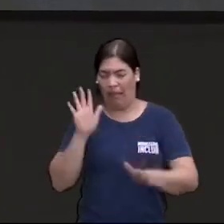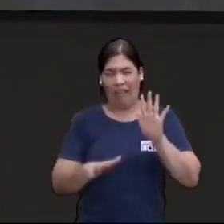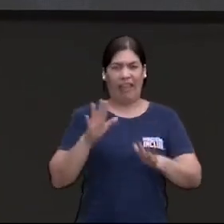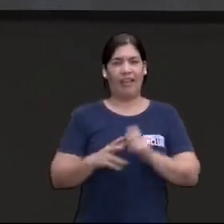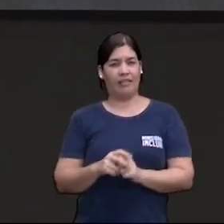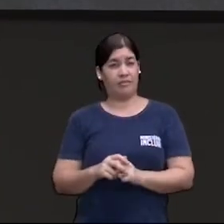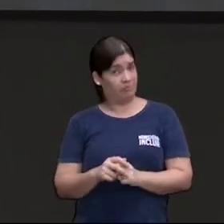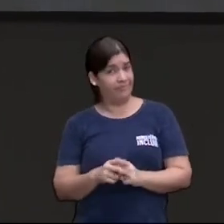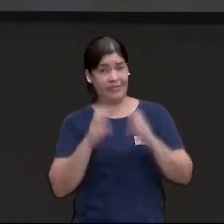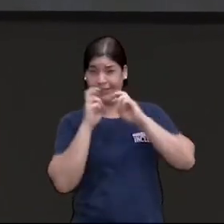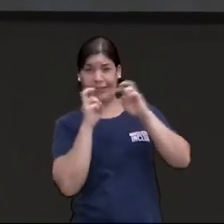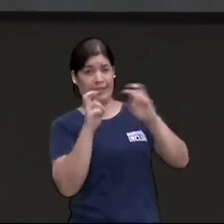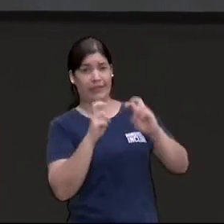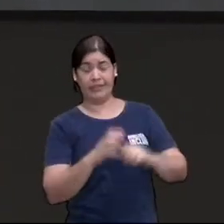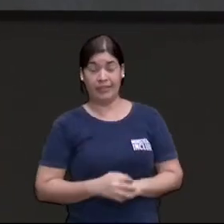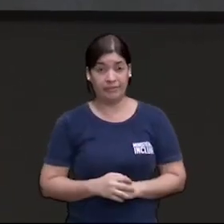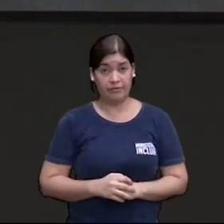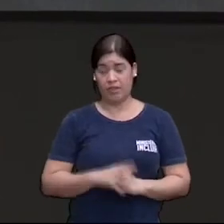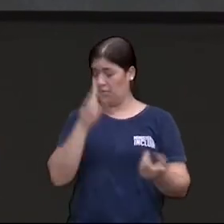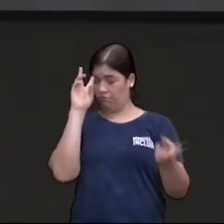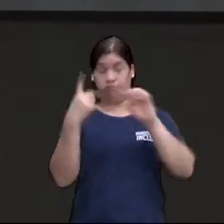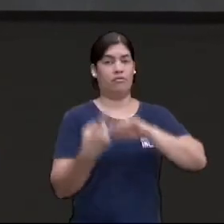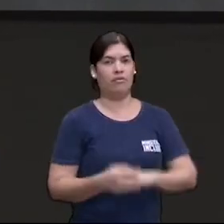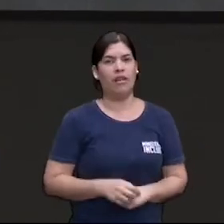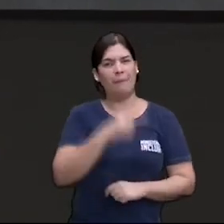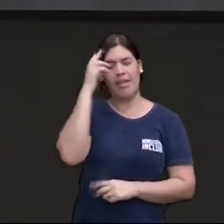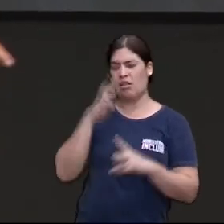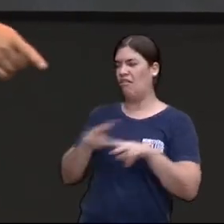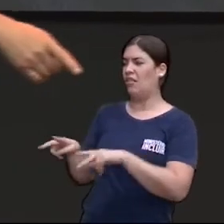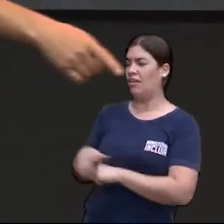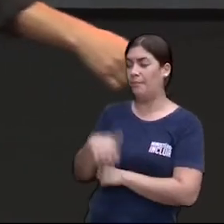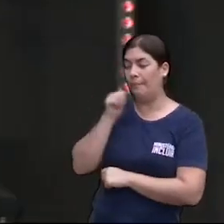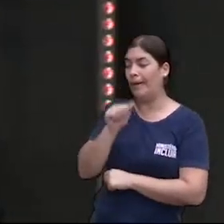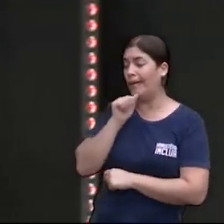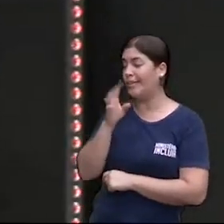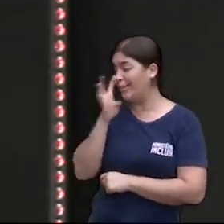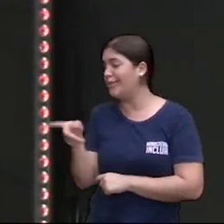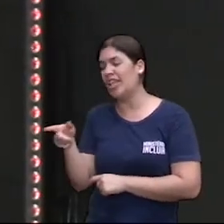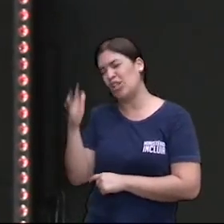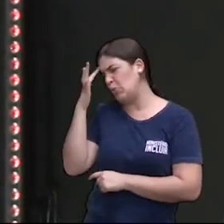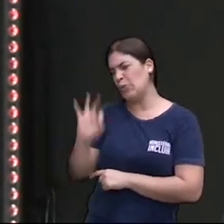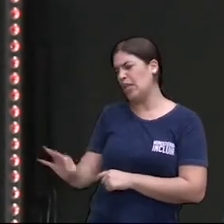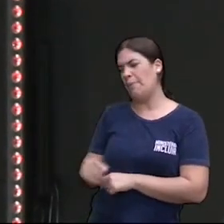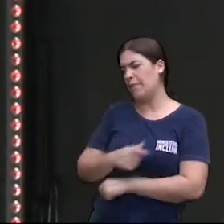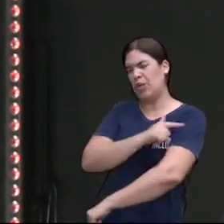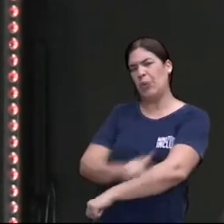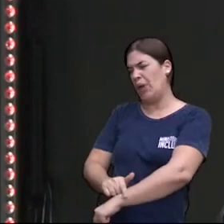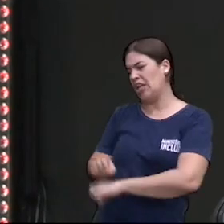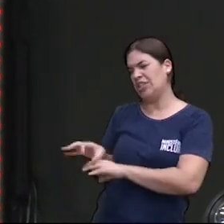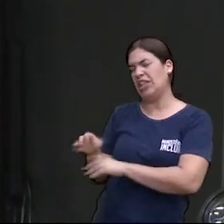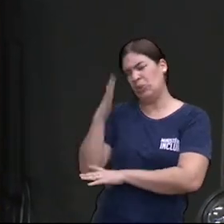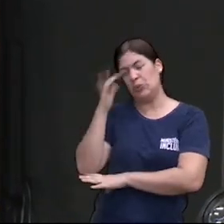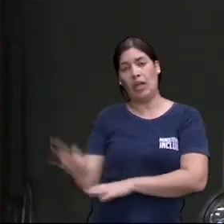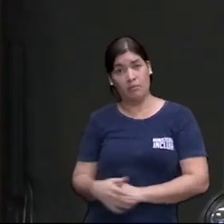chão, grita, quem olha, fala o que da mãe? Aí, ó, não sabe educar, não é isso que